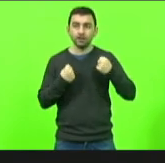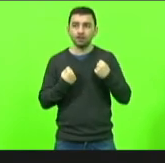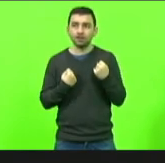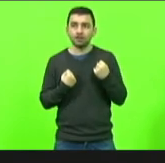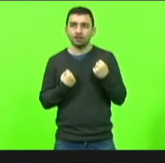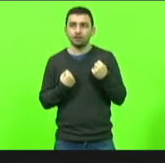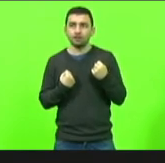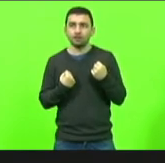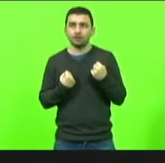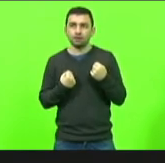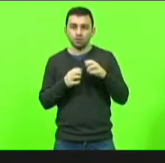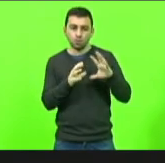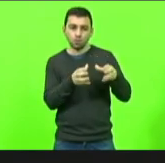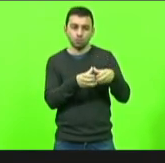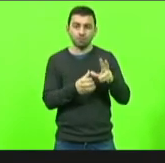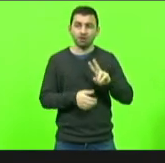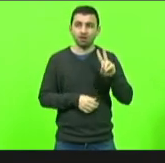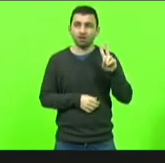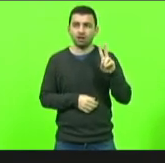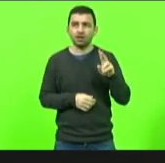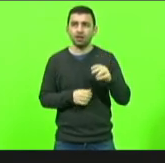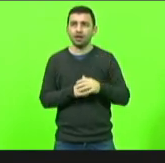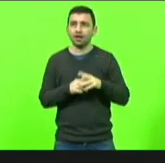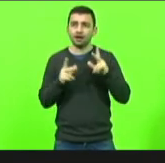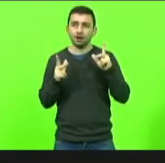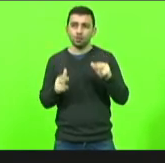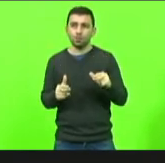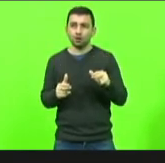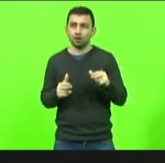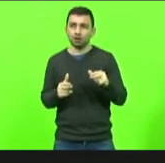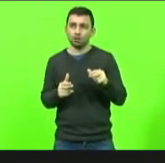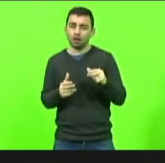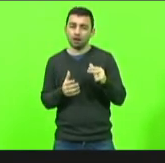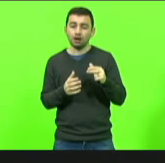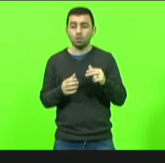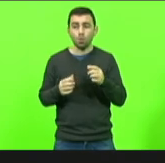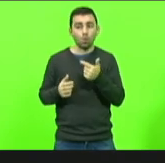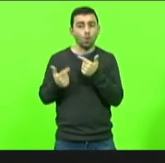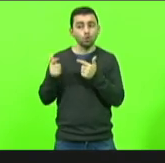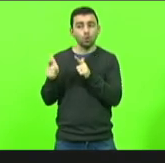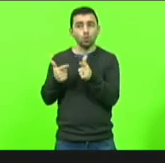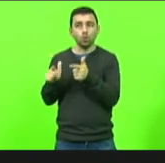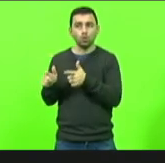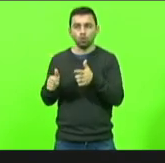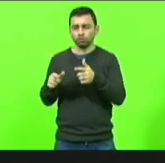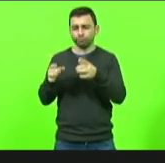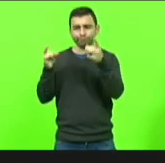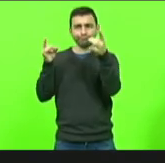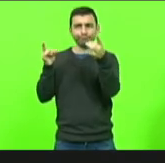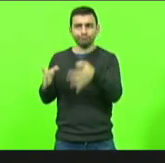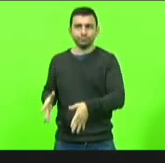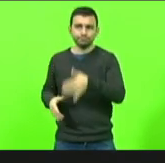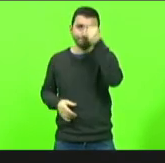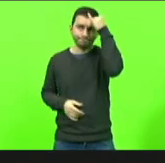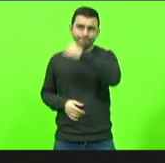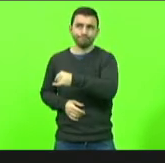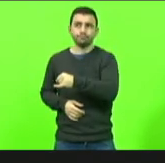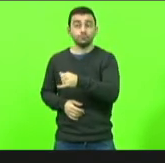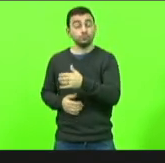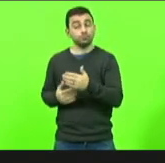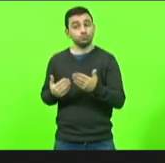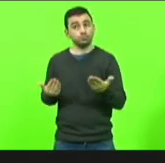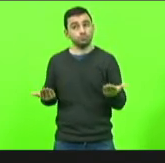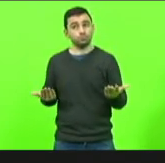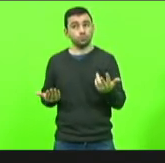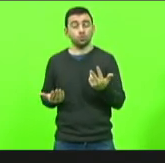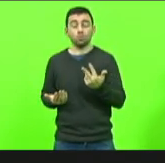determinado conjunto de valores ele escolhe em detrimento largar outro se opor a outro conjunto de valores portanto ele não